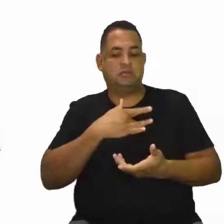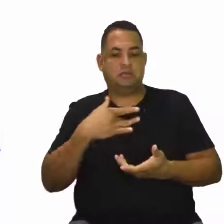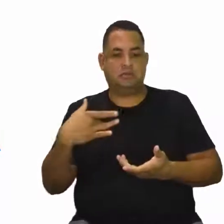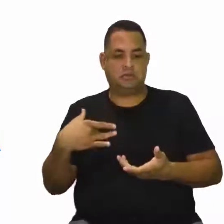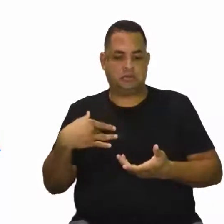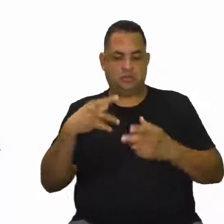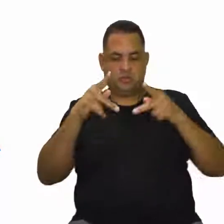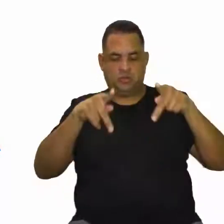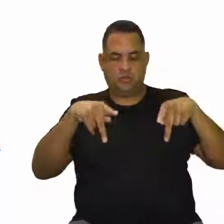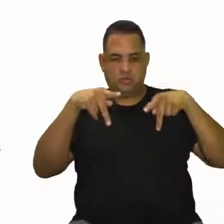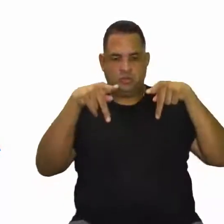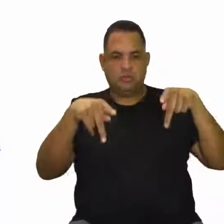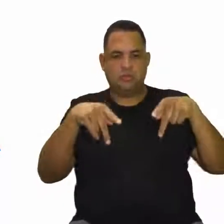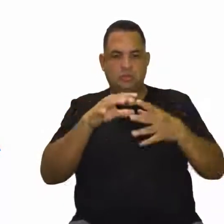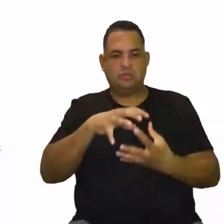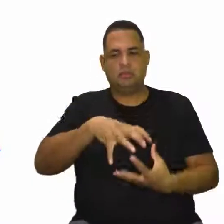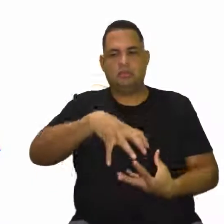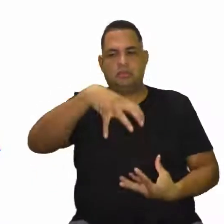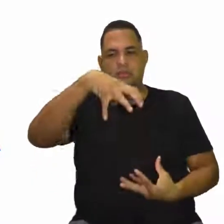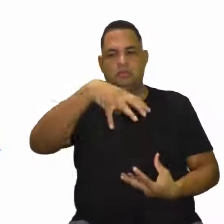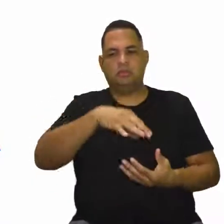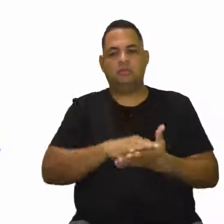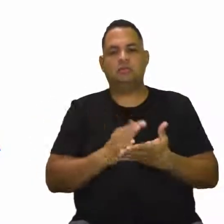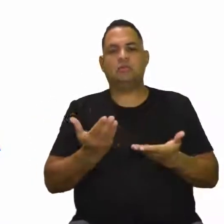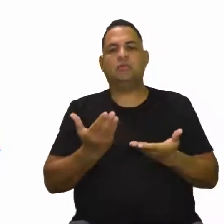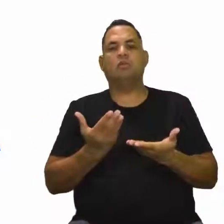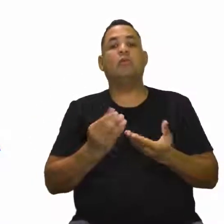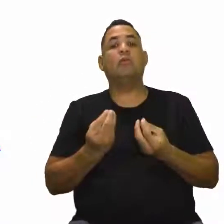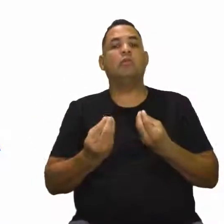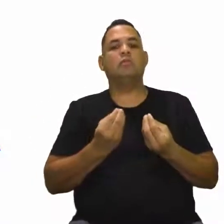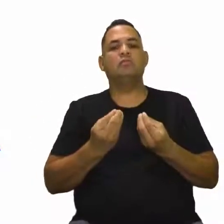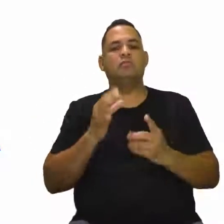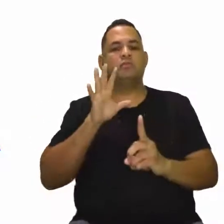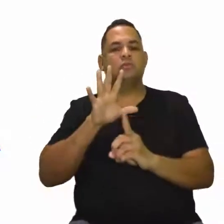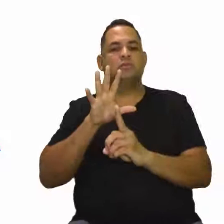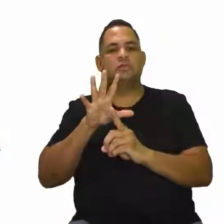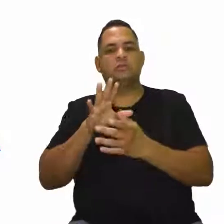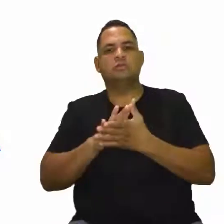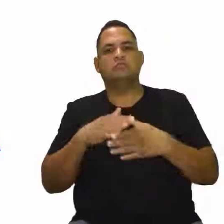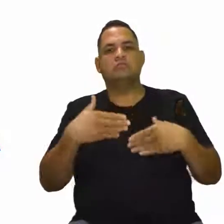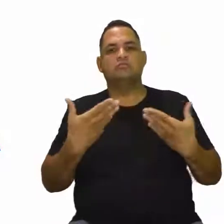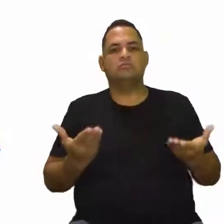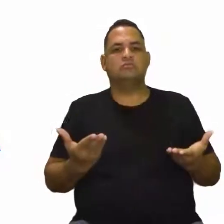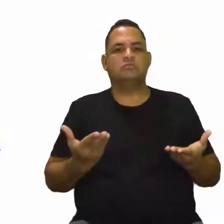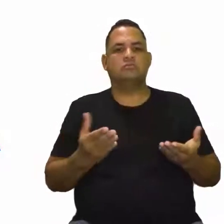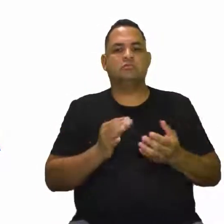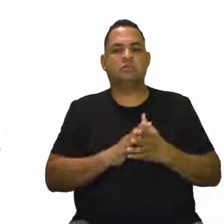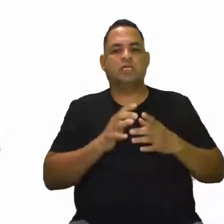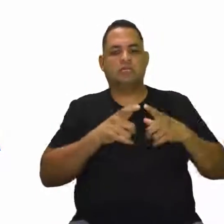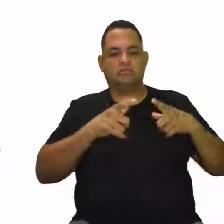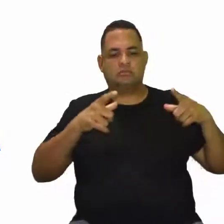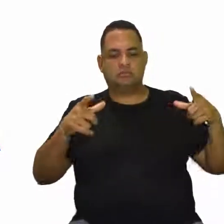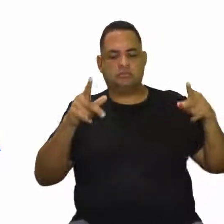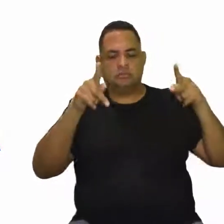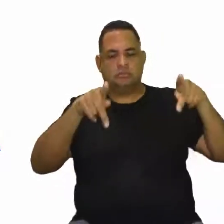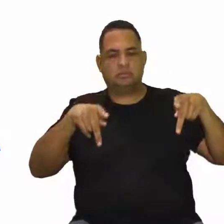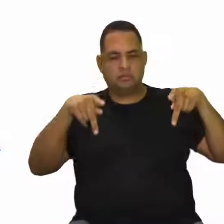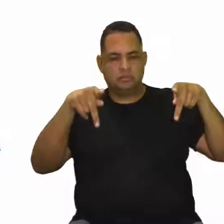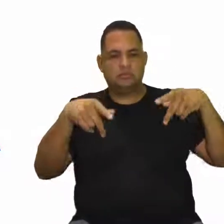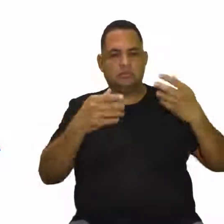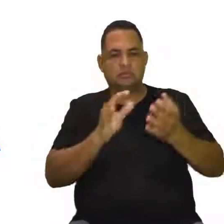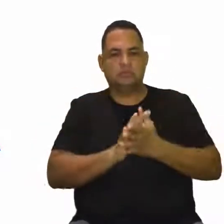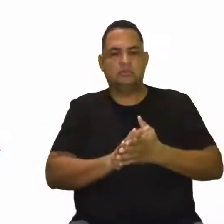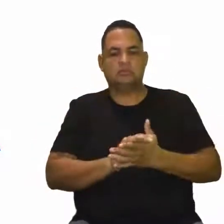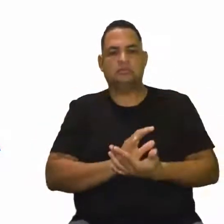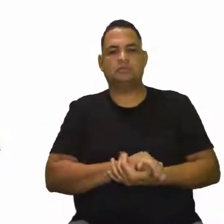população idosa. Quanto que isso pode interferir, né? O quanto que está crescendo aí essa população idosa, a gente vai ver um